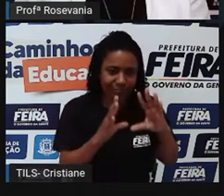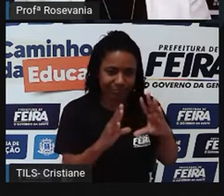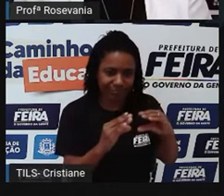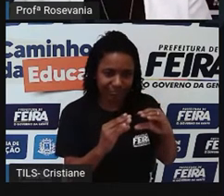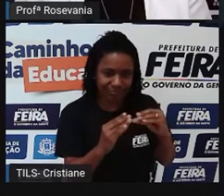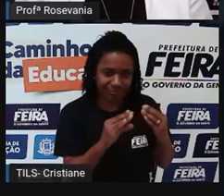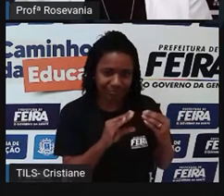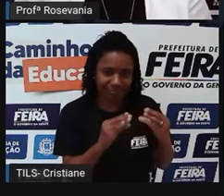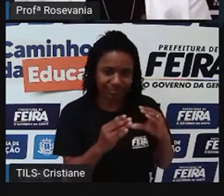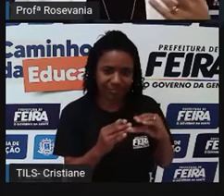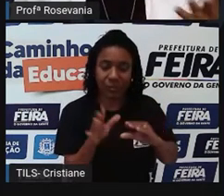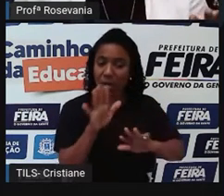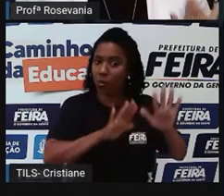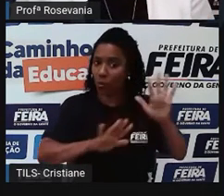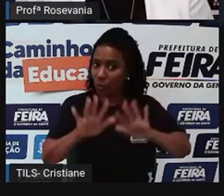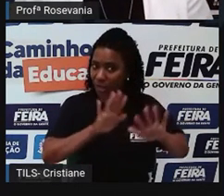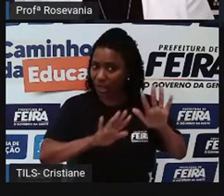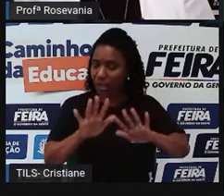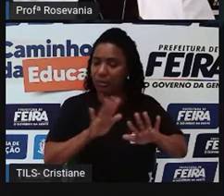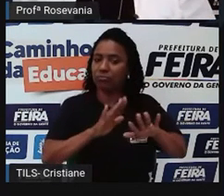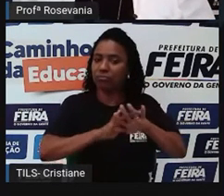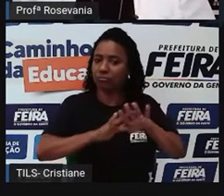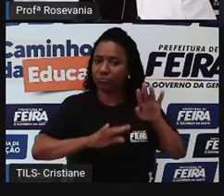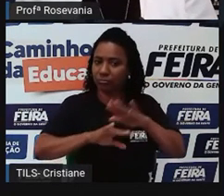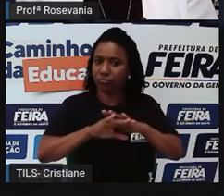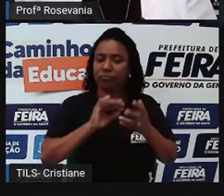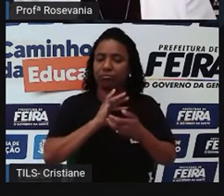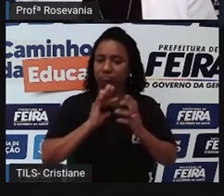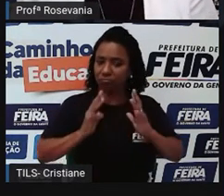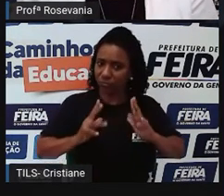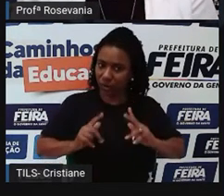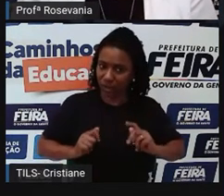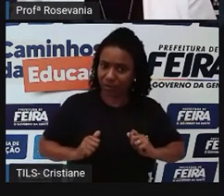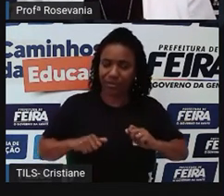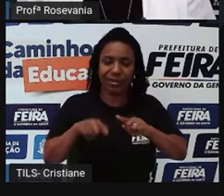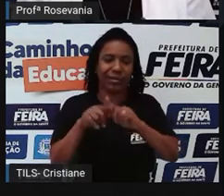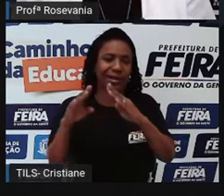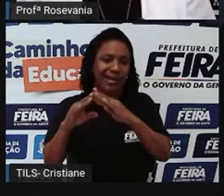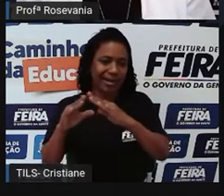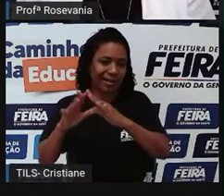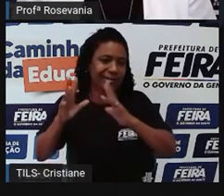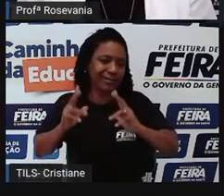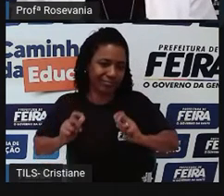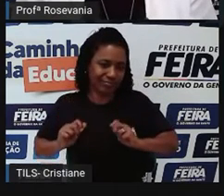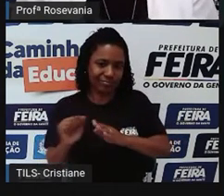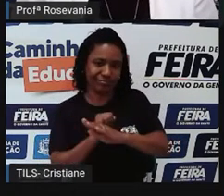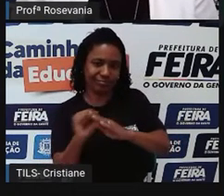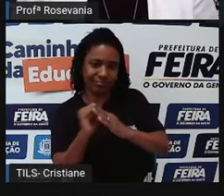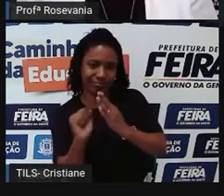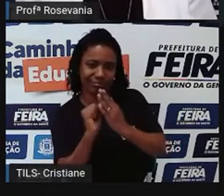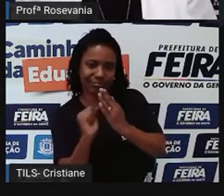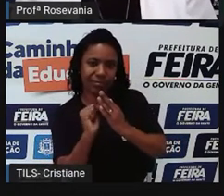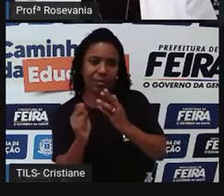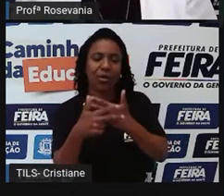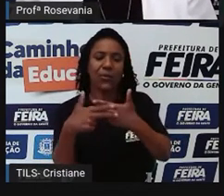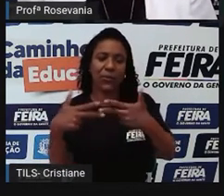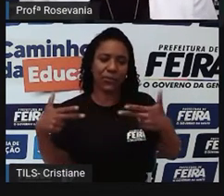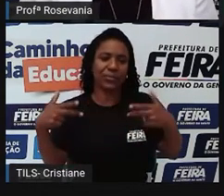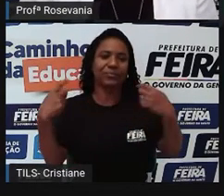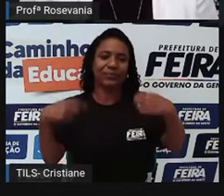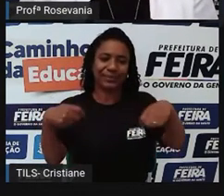redobra o cuidado que você tem que ter em casa, na higiene desses produtos, né. Bom, aí,